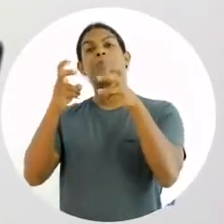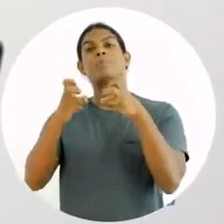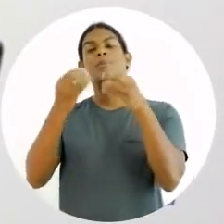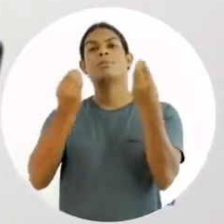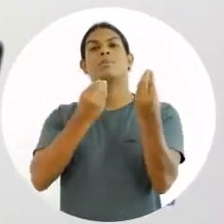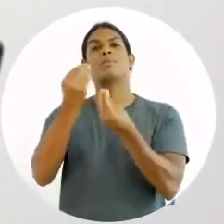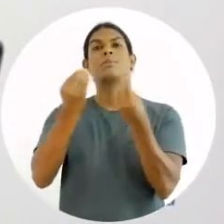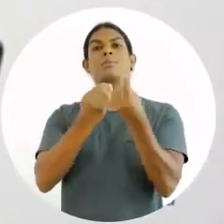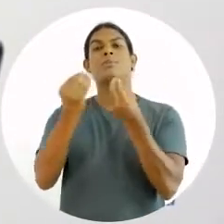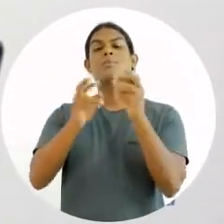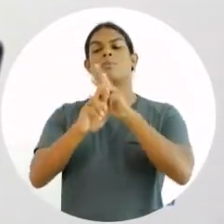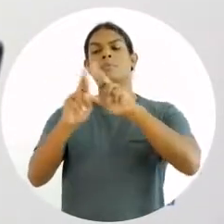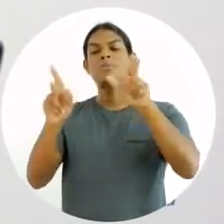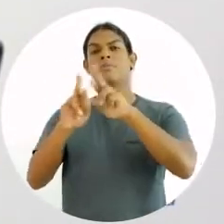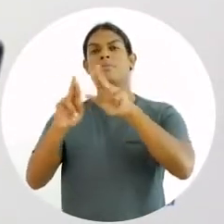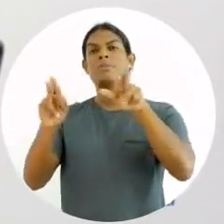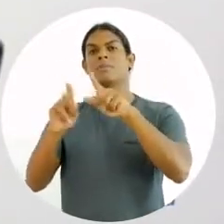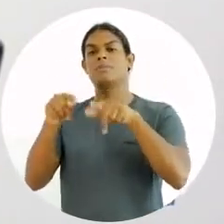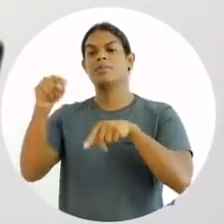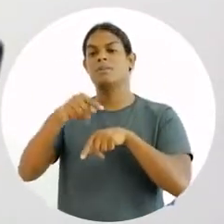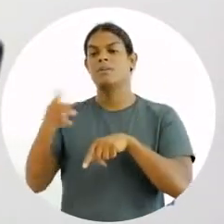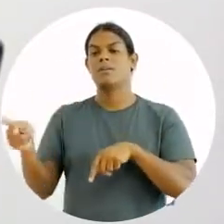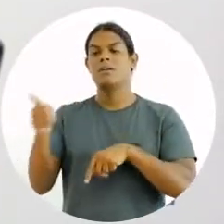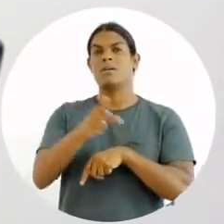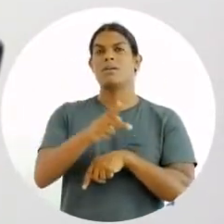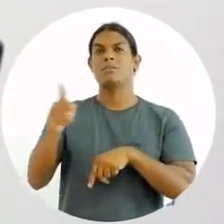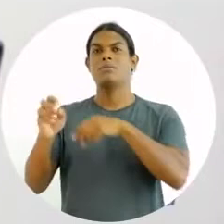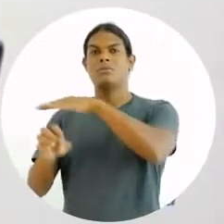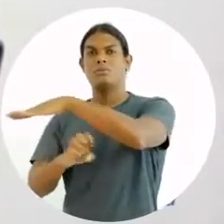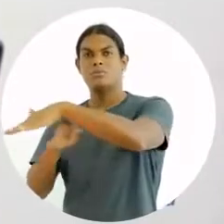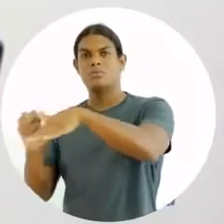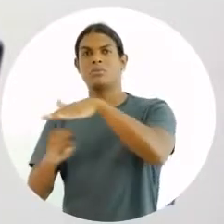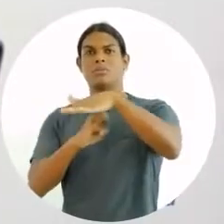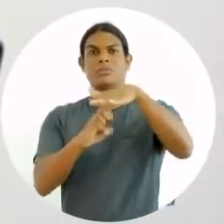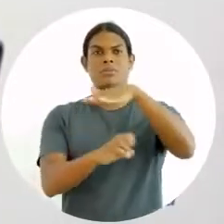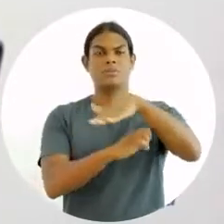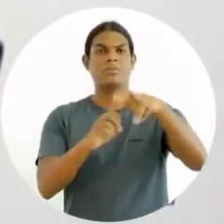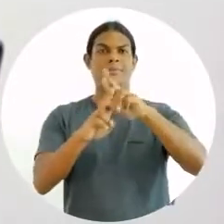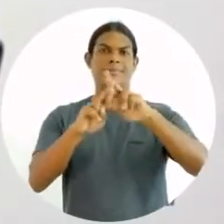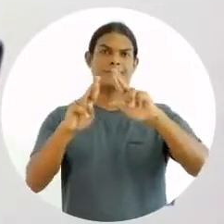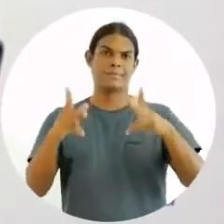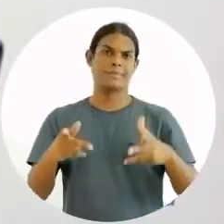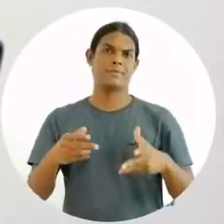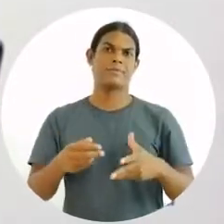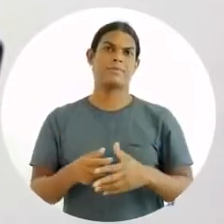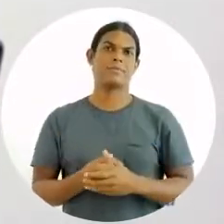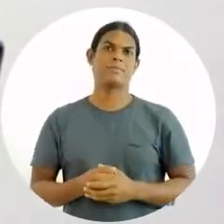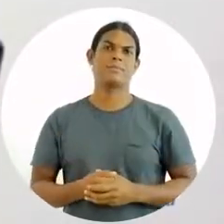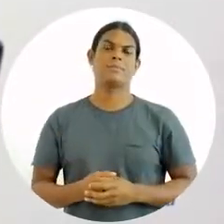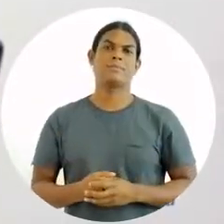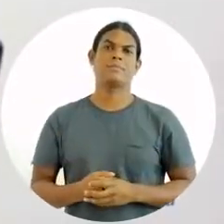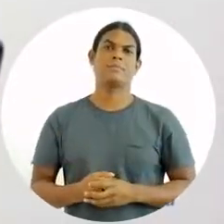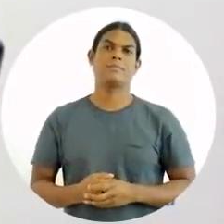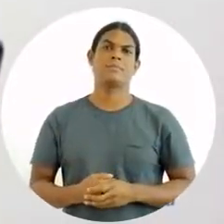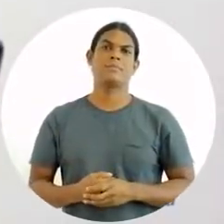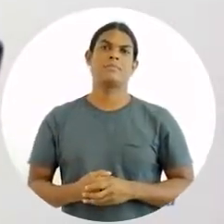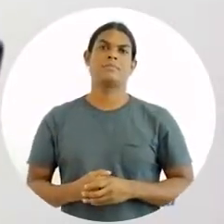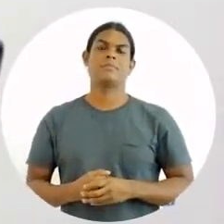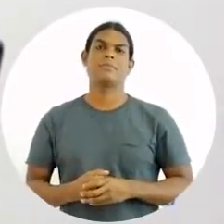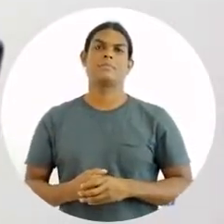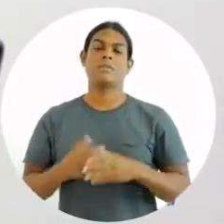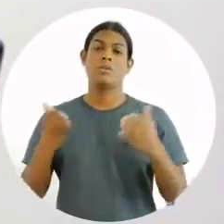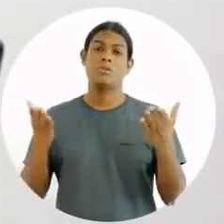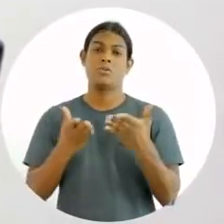uma empresa da outra, numa mesma região, numa mesma localidade e numa mesma situação de vida, que é hoje o momento onde estamos,